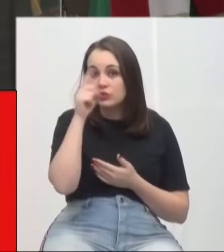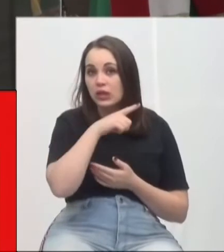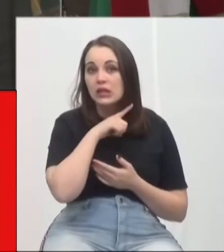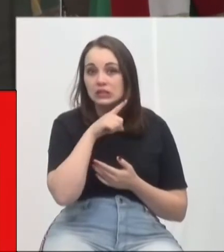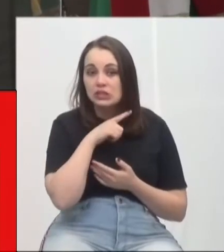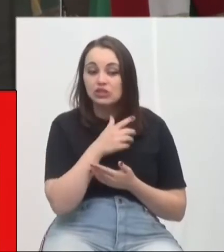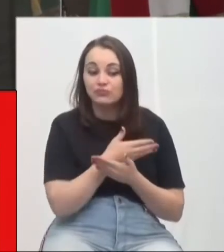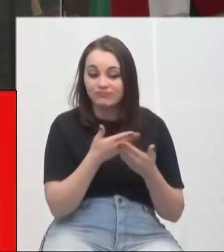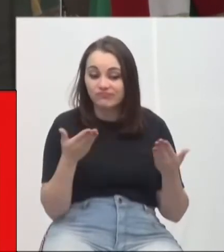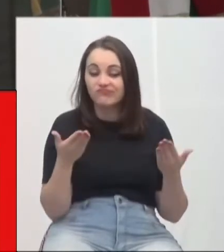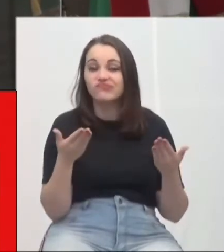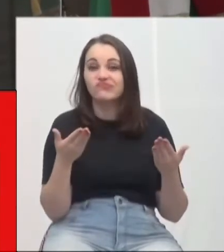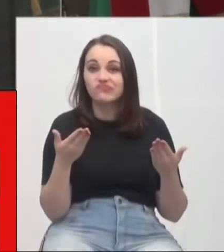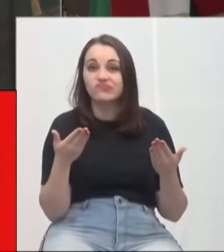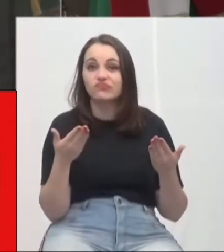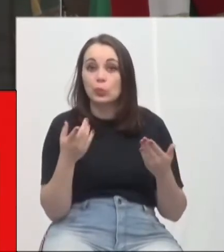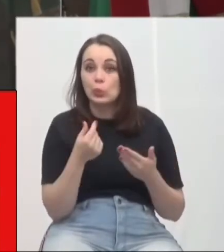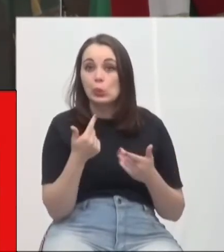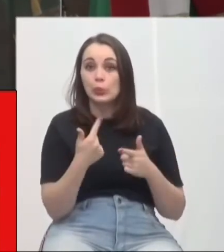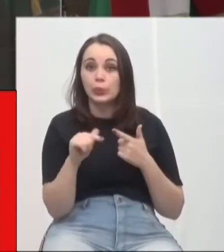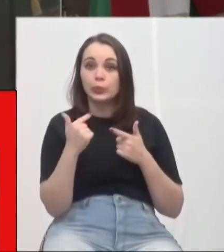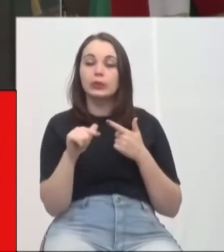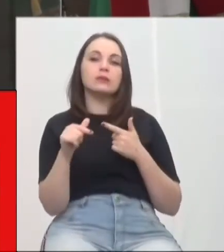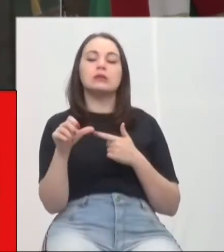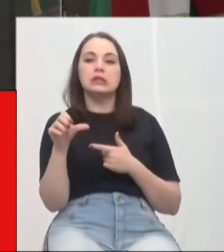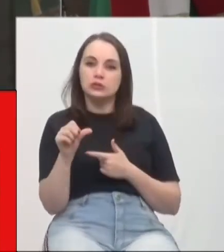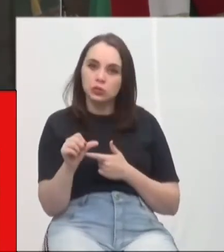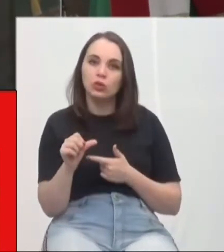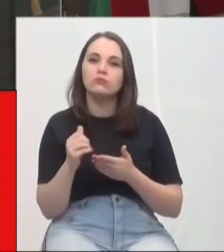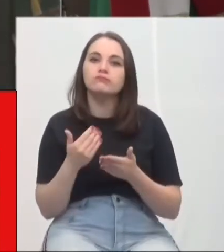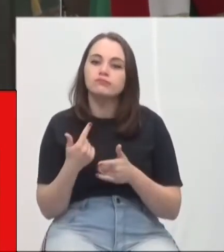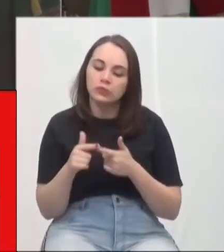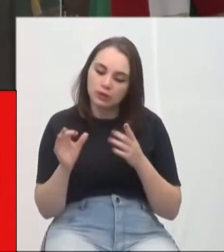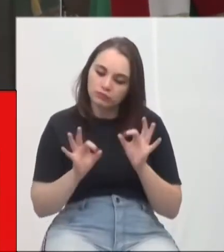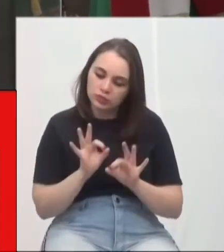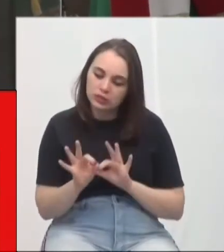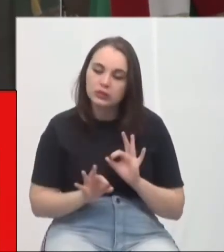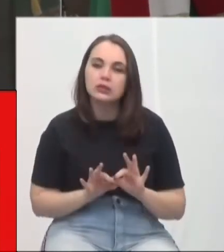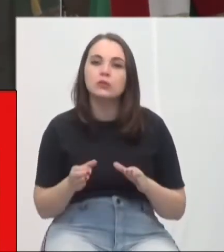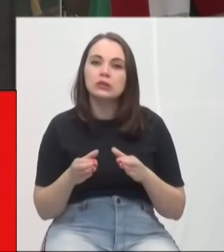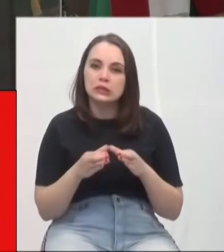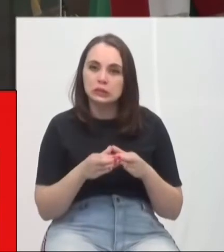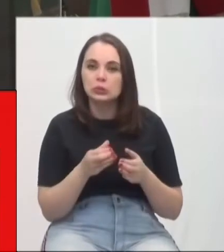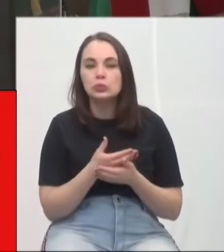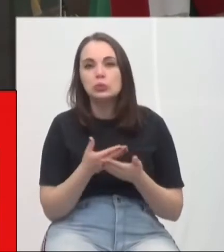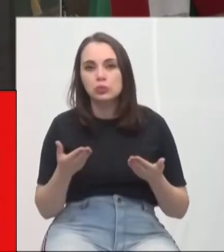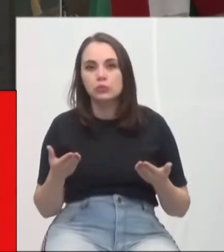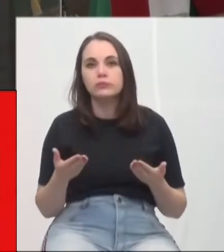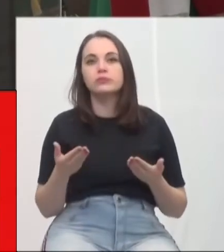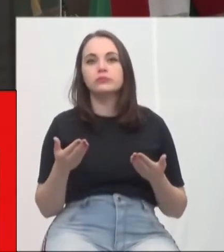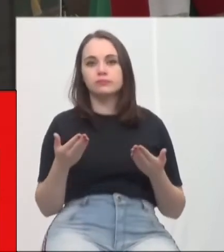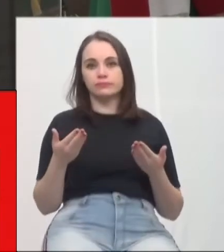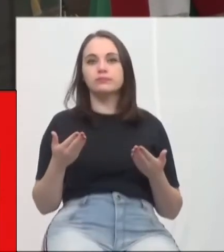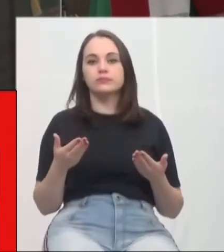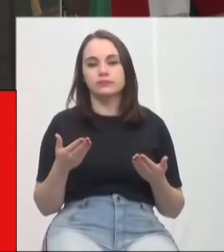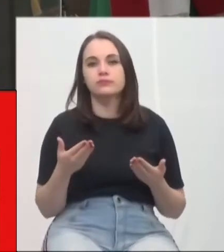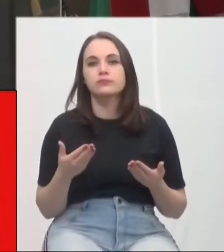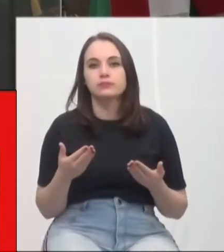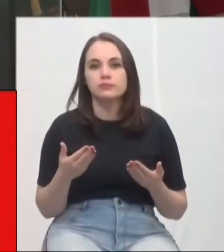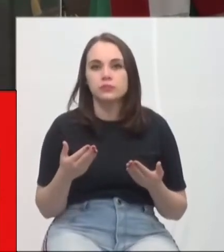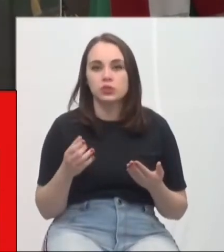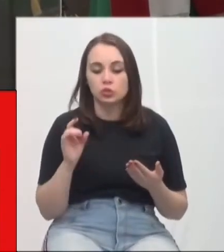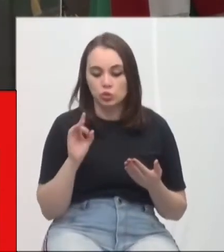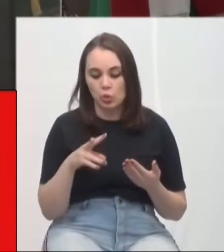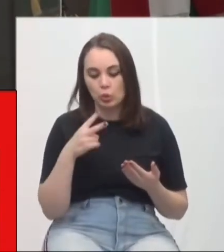foram levadas até o comitê de disputa, e 9 delas foram resolvidas por esse comitê, pela sugestão dada por esse comitê,